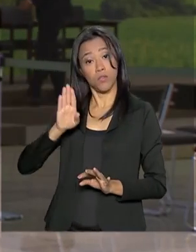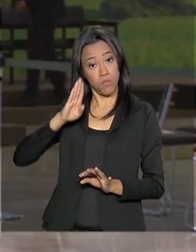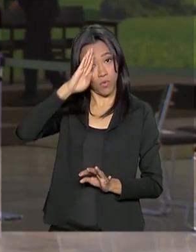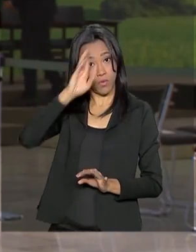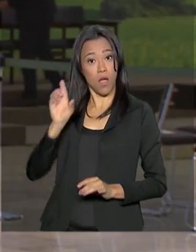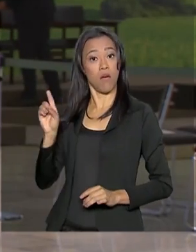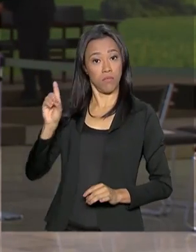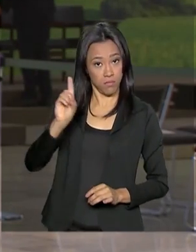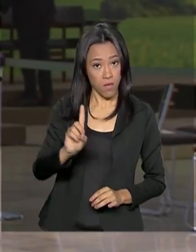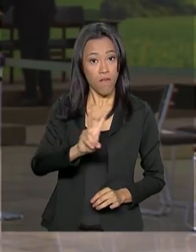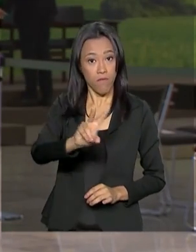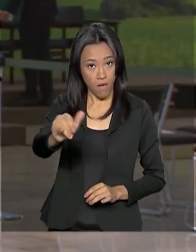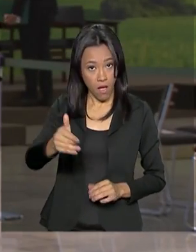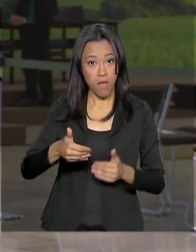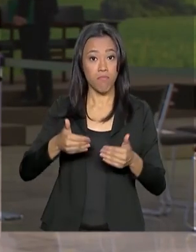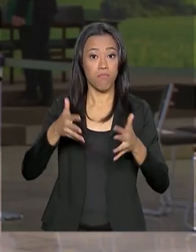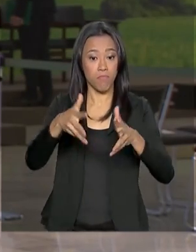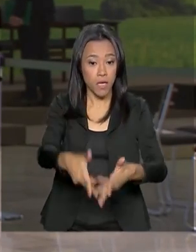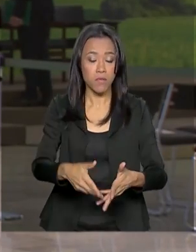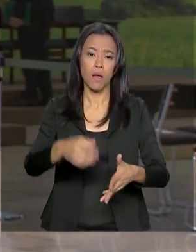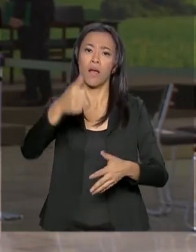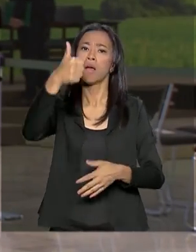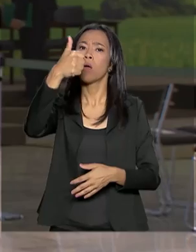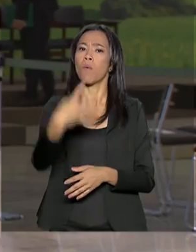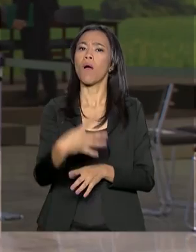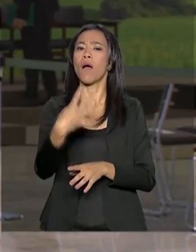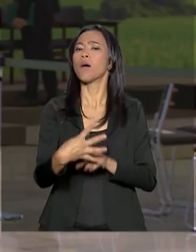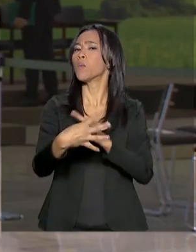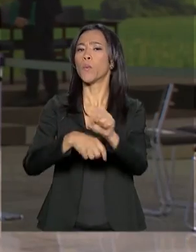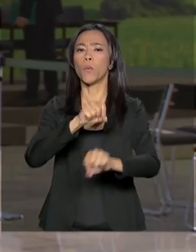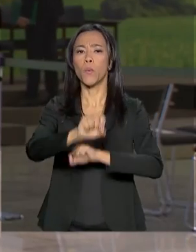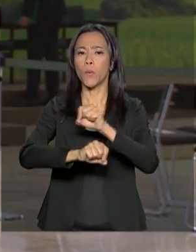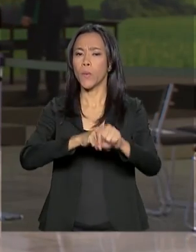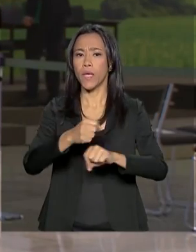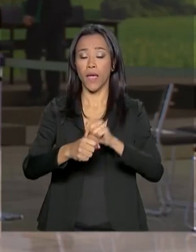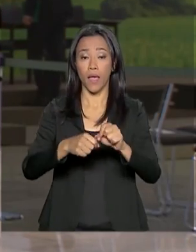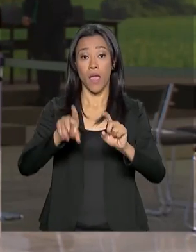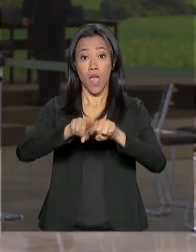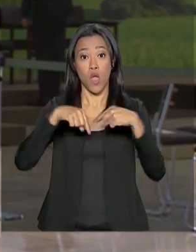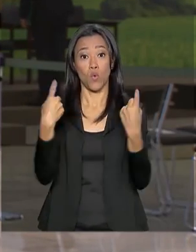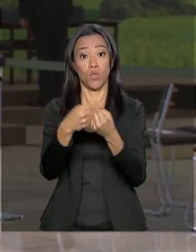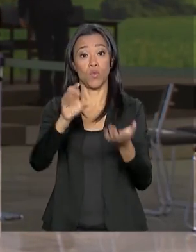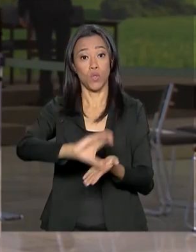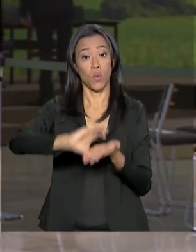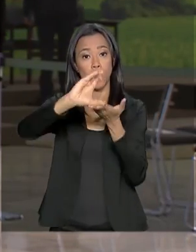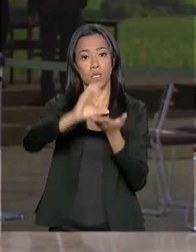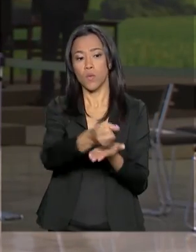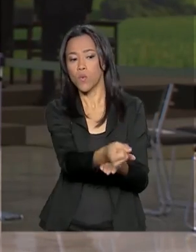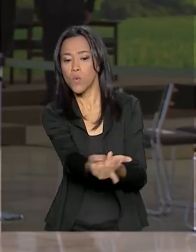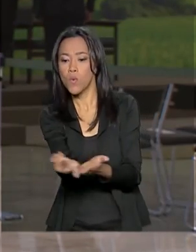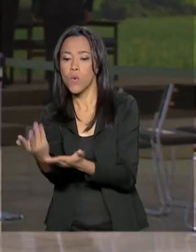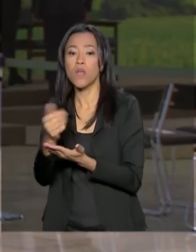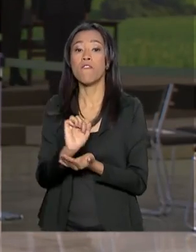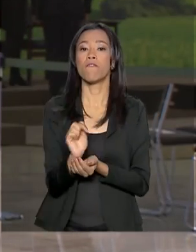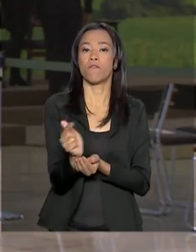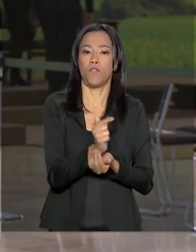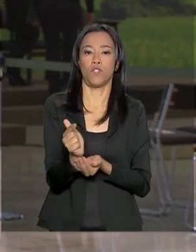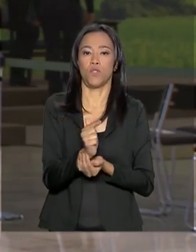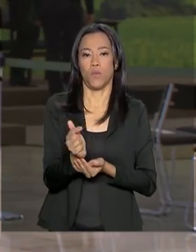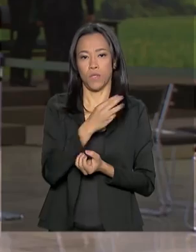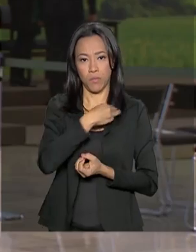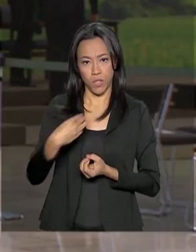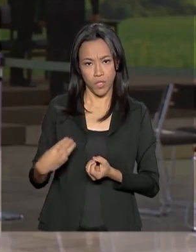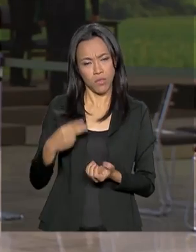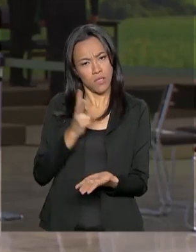Planalto da 14ª reunião do Conselho de Governo, grupo formado por todos os 22 ministros de Estado. O presidente